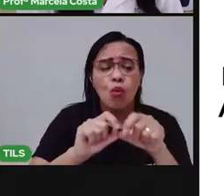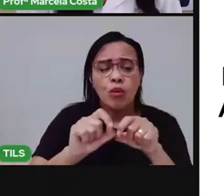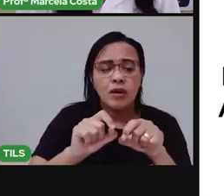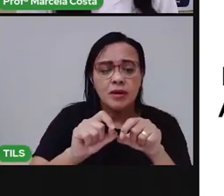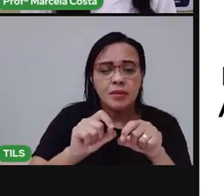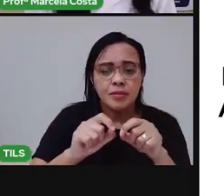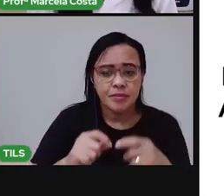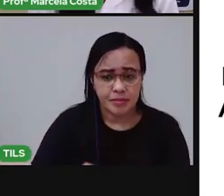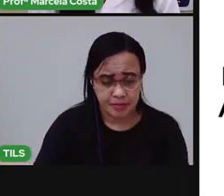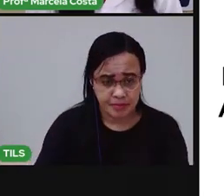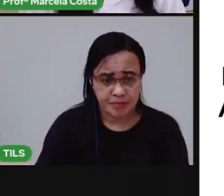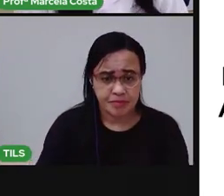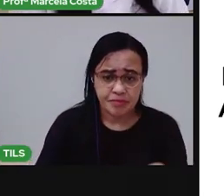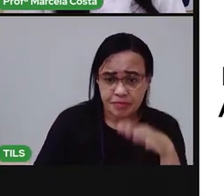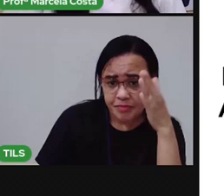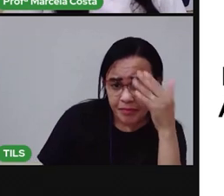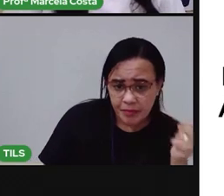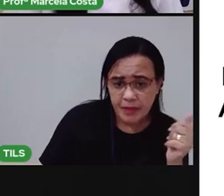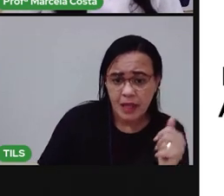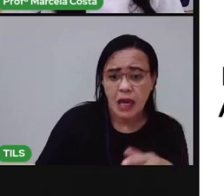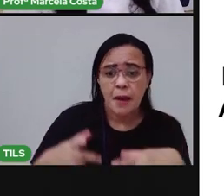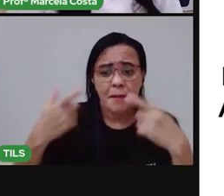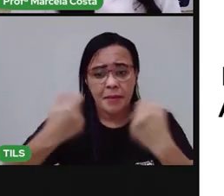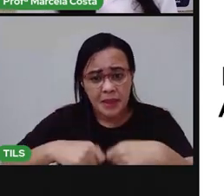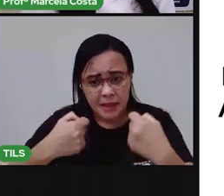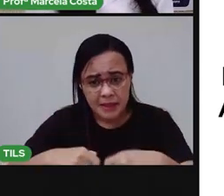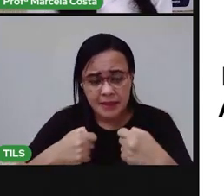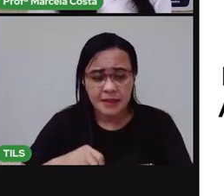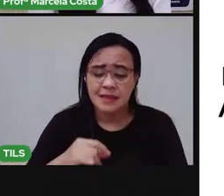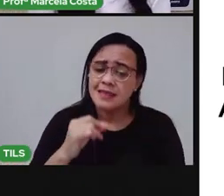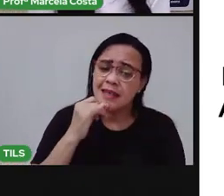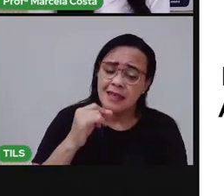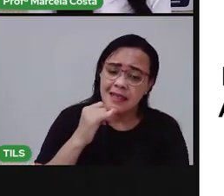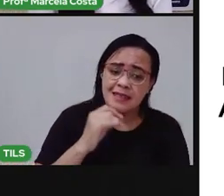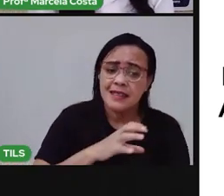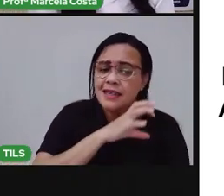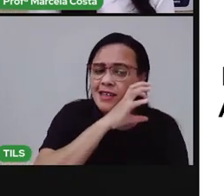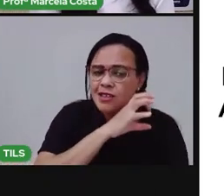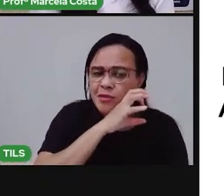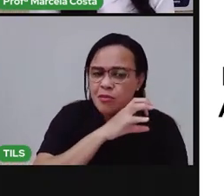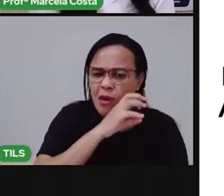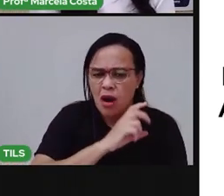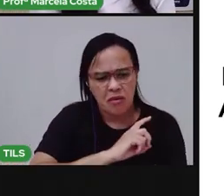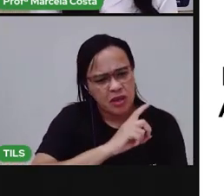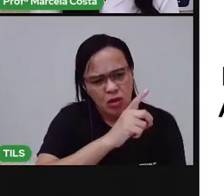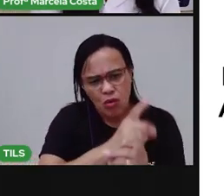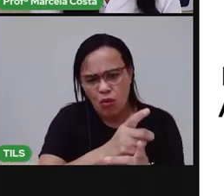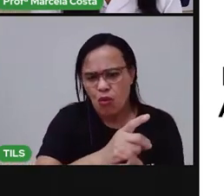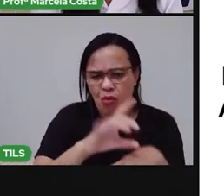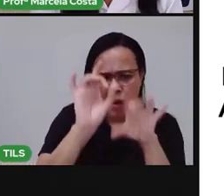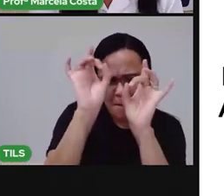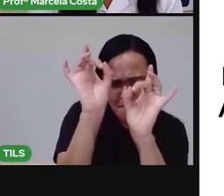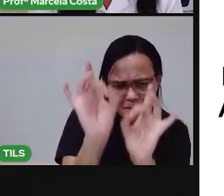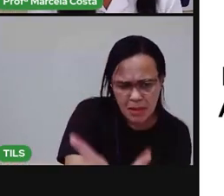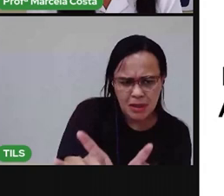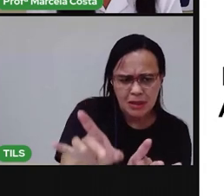Você sabe o que fazer quando a gente encontra um animal abandonado ou maltratado na rua?